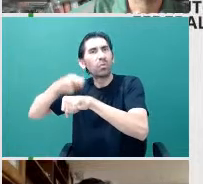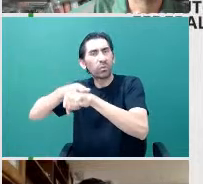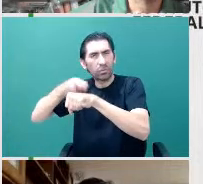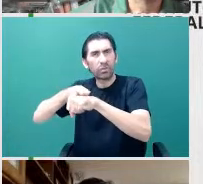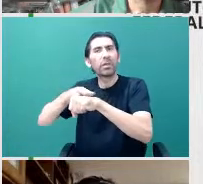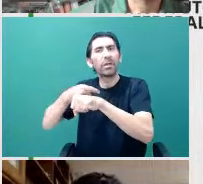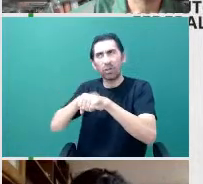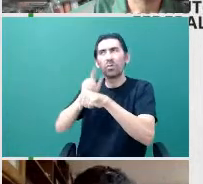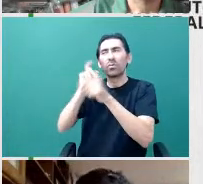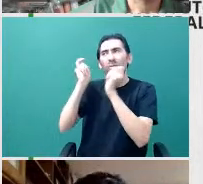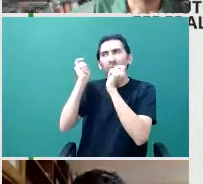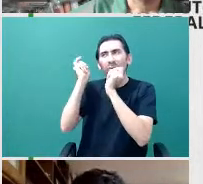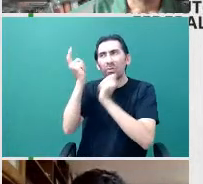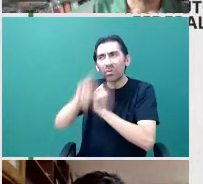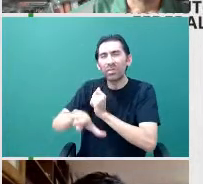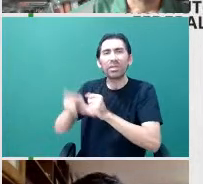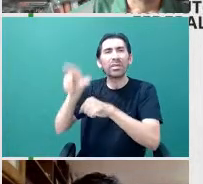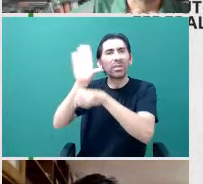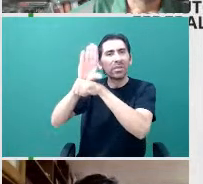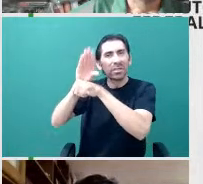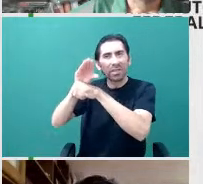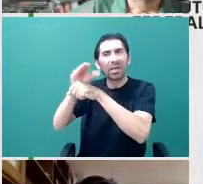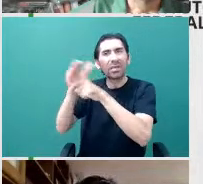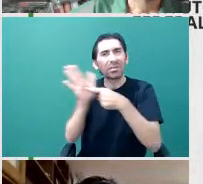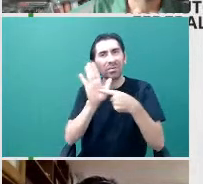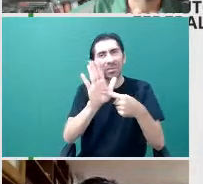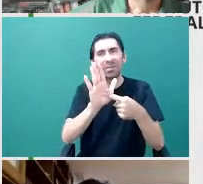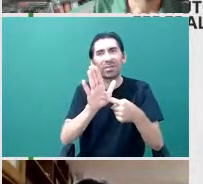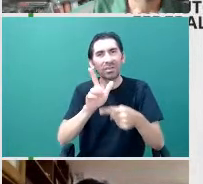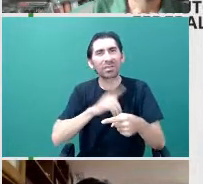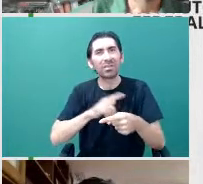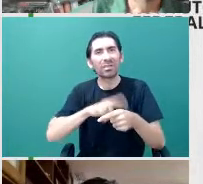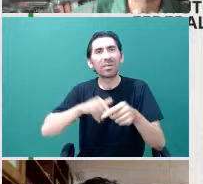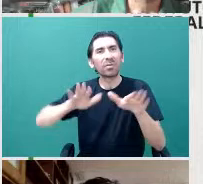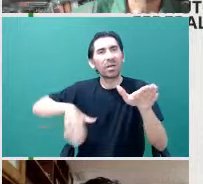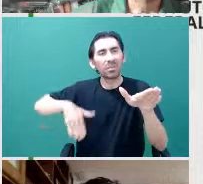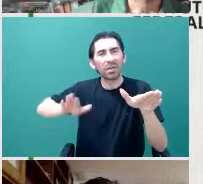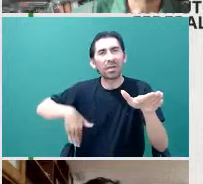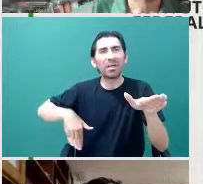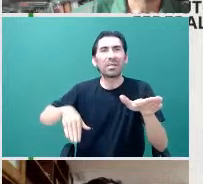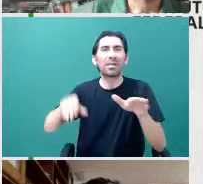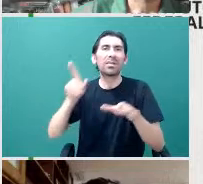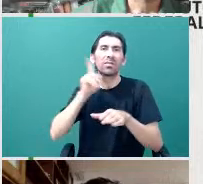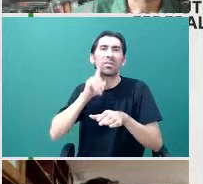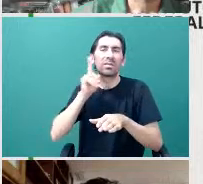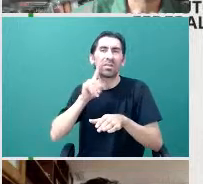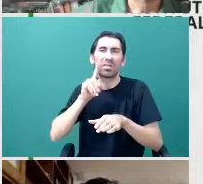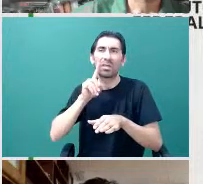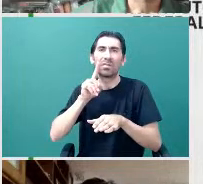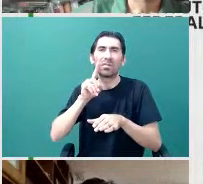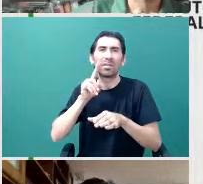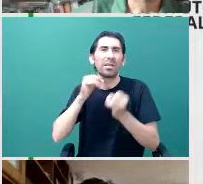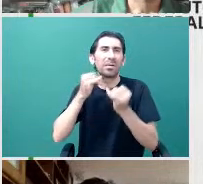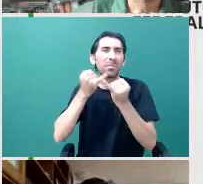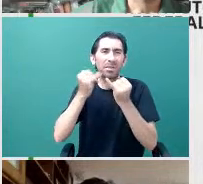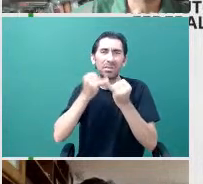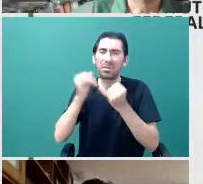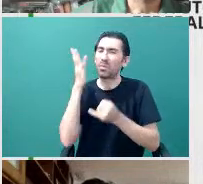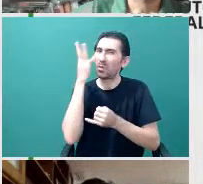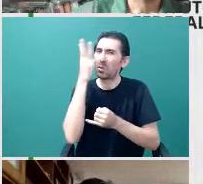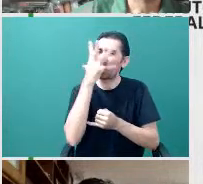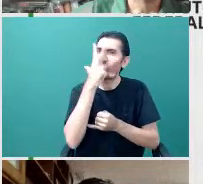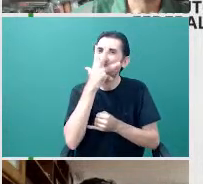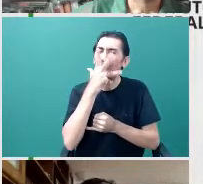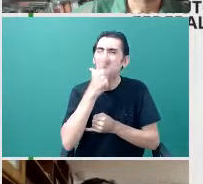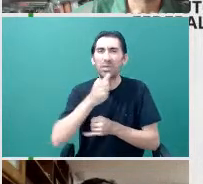que tem aqui na Terra, tem uma praia no Havaí que é toda de olivina, muito linda, chama-se Praia Verde,